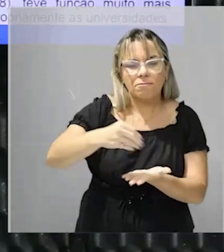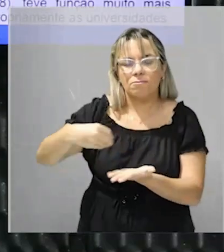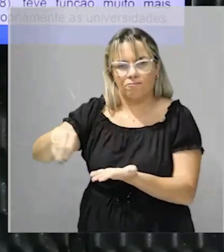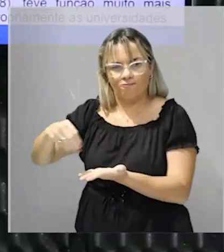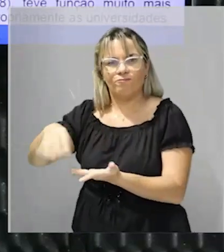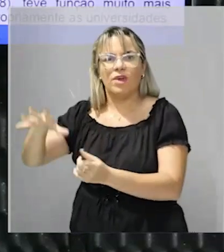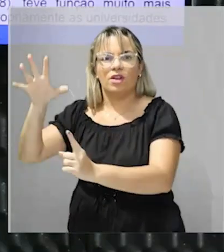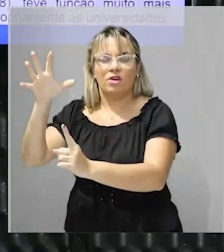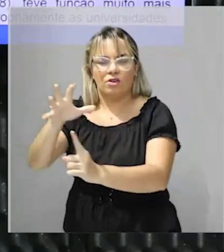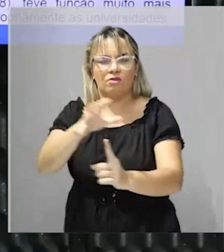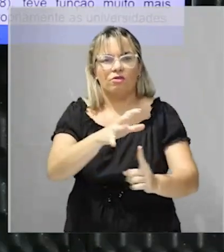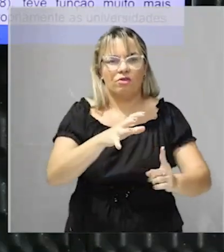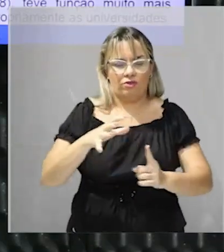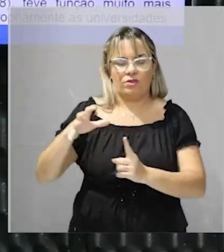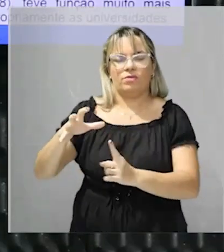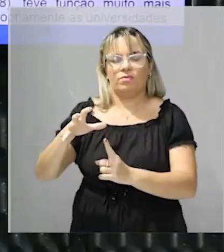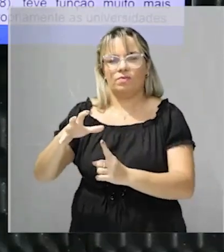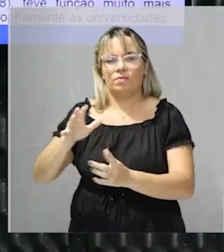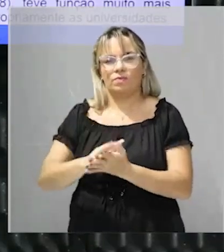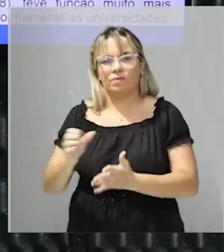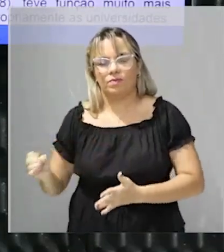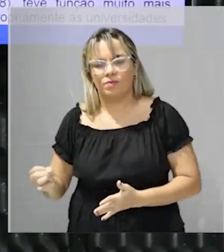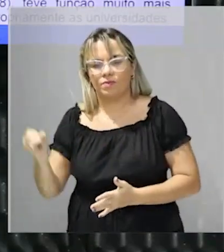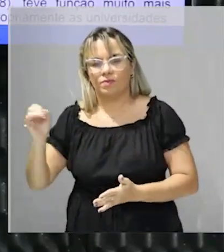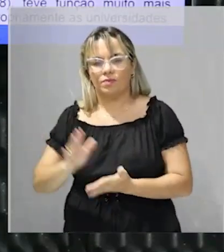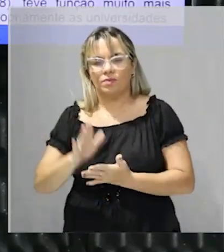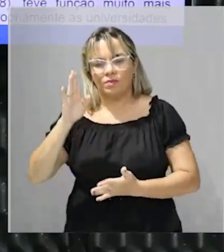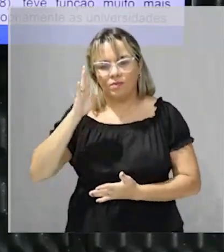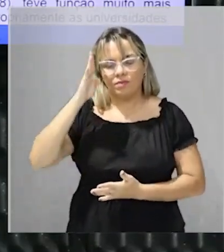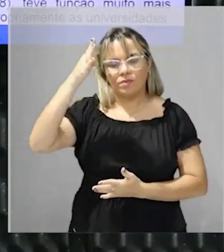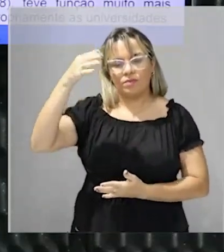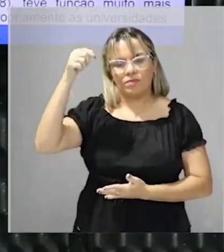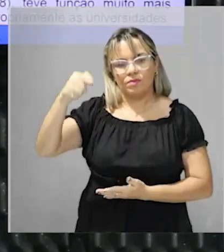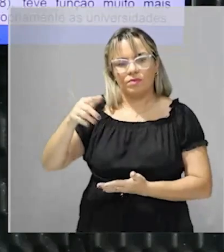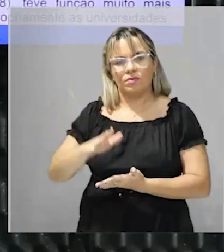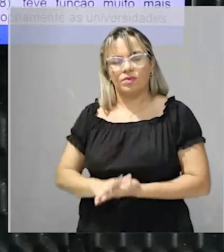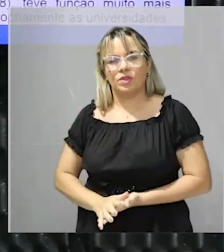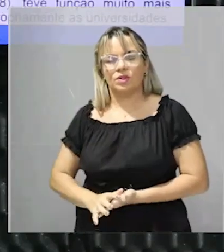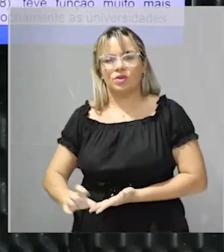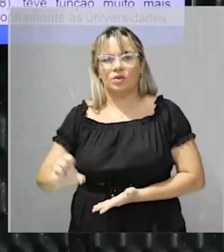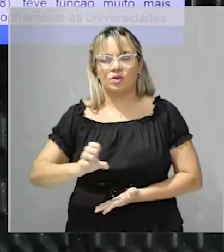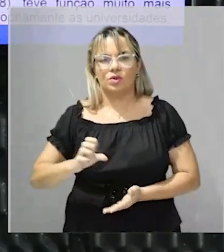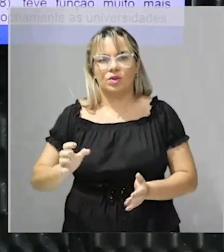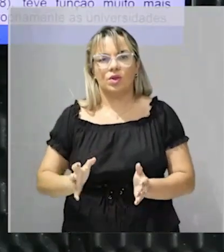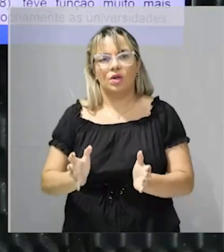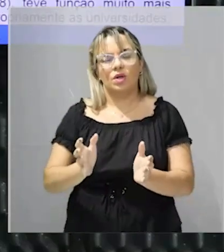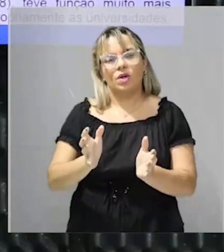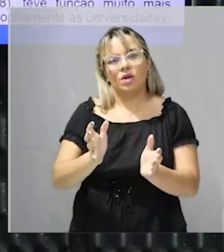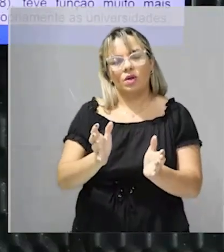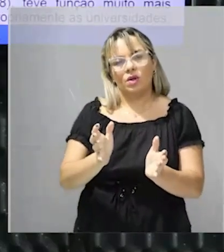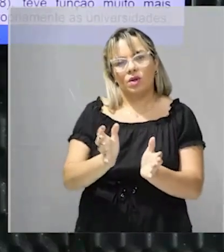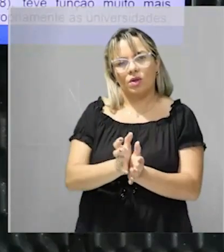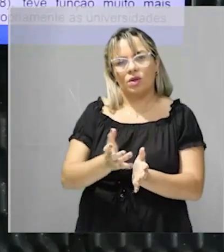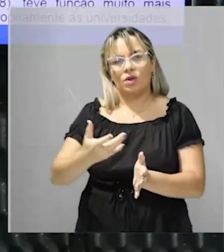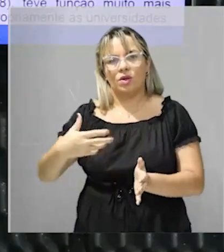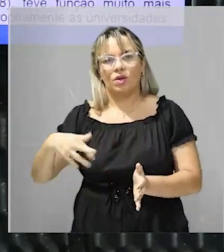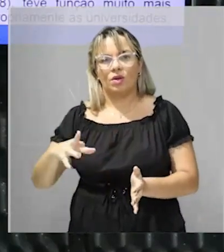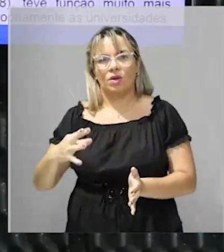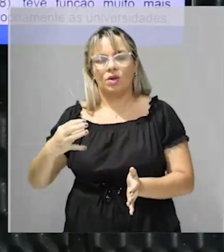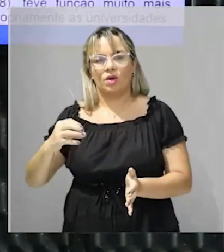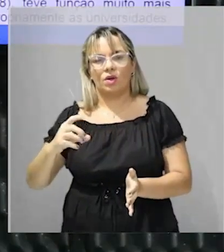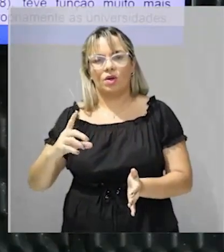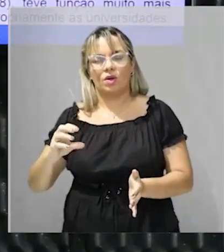é muito mais importante principalmente no meio das elites criolos os criolos